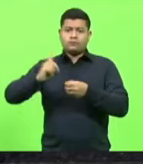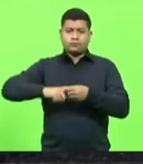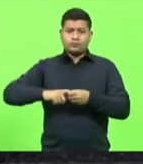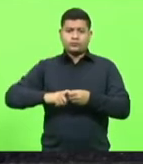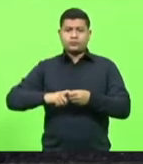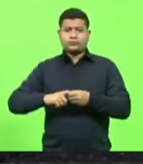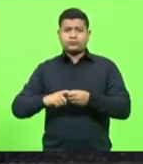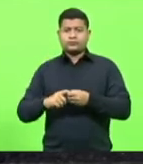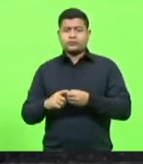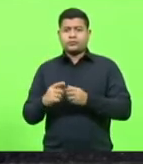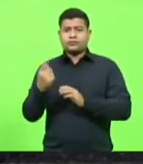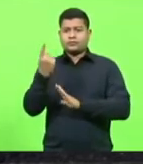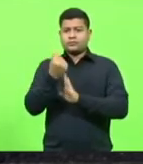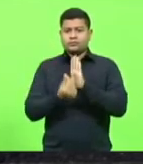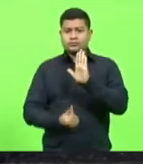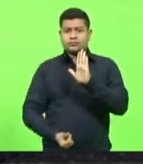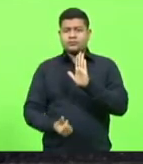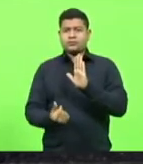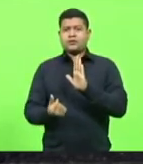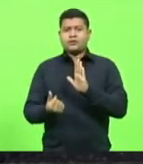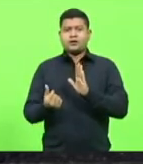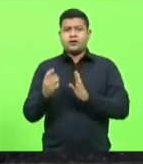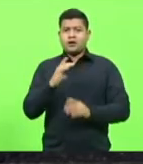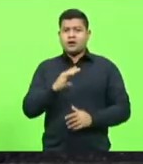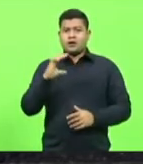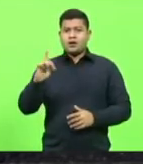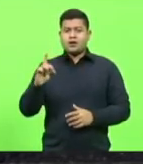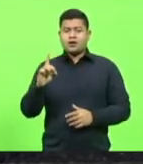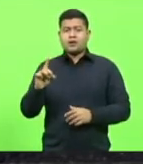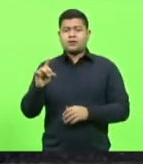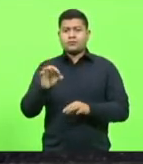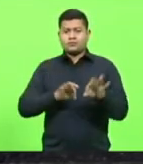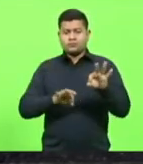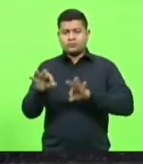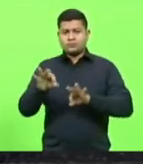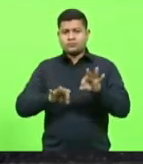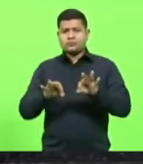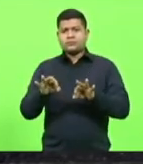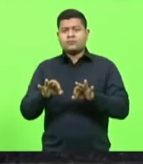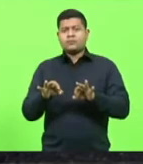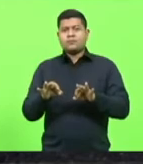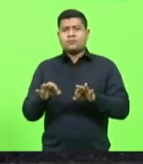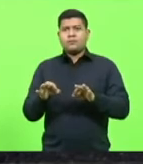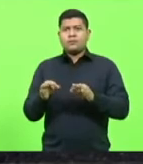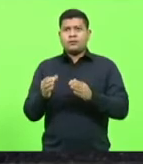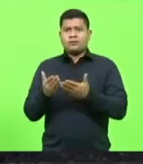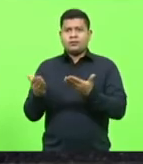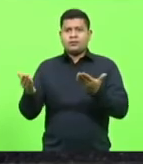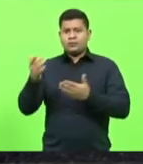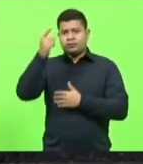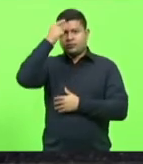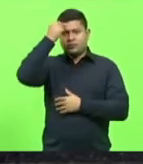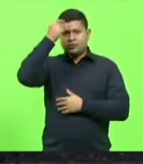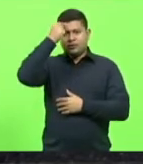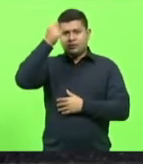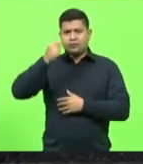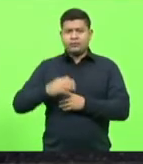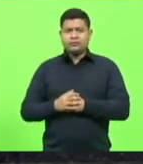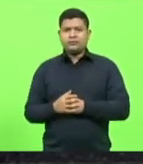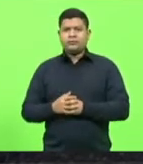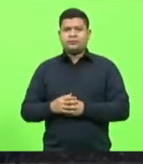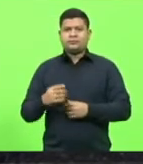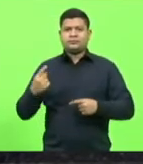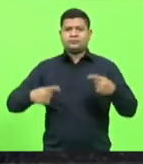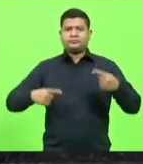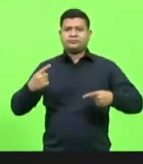do orçamento da coordenação e aperfeiçoamento pessoal de nível superior. Em discussão.